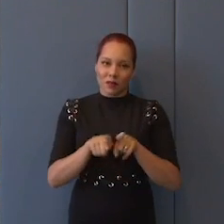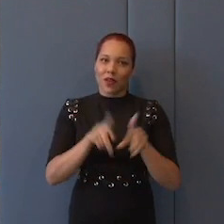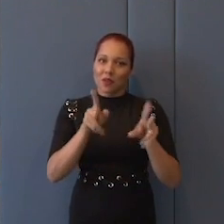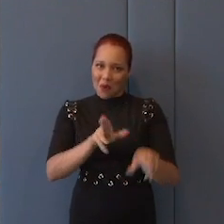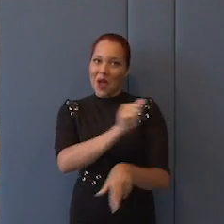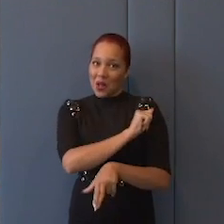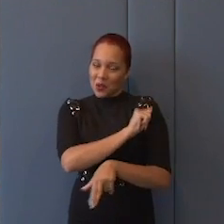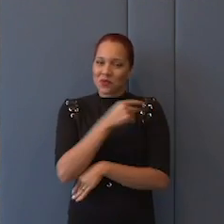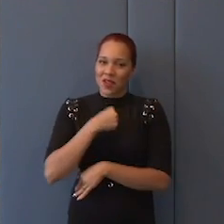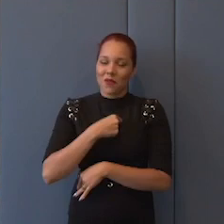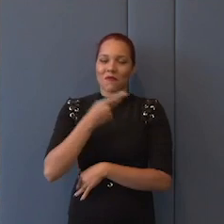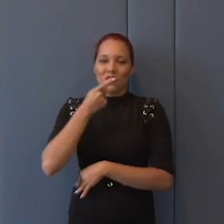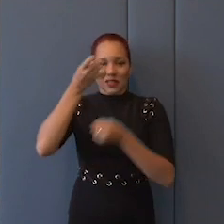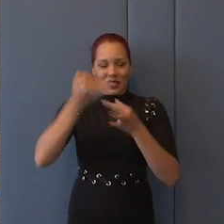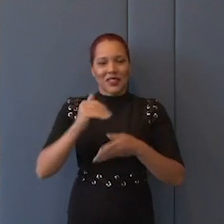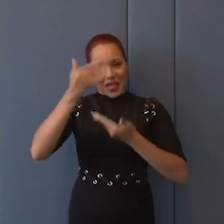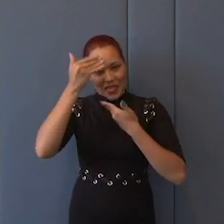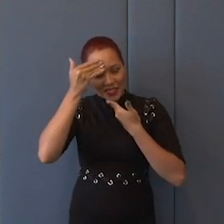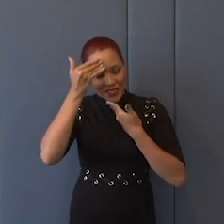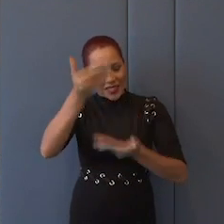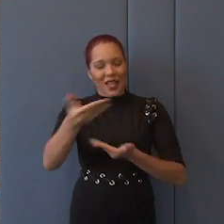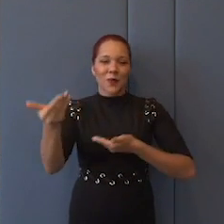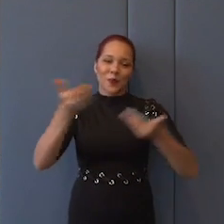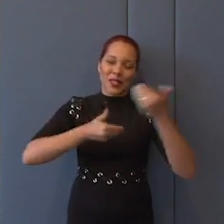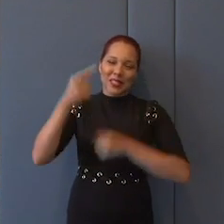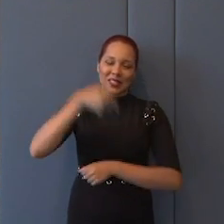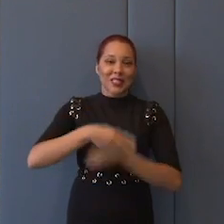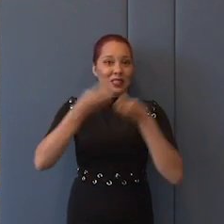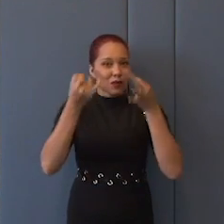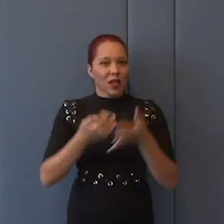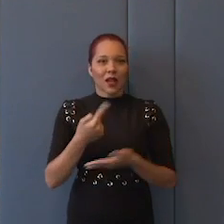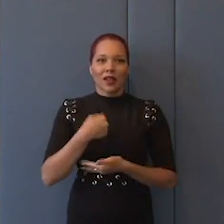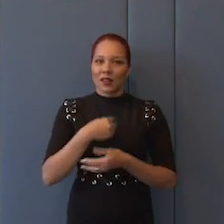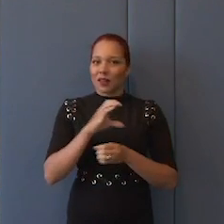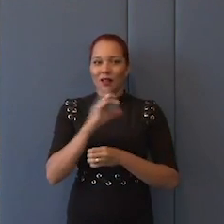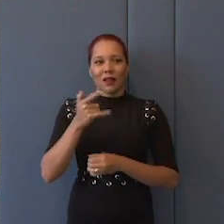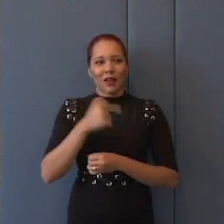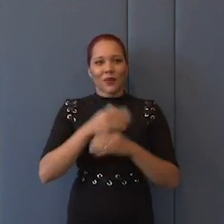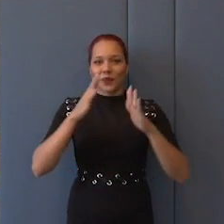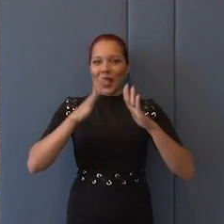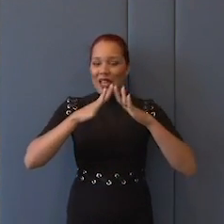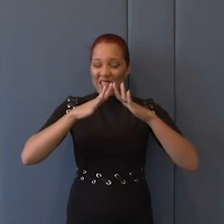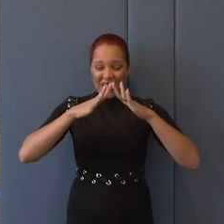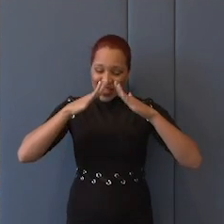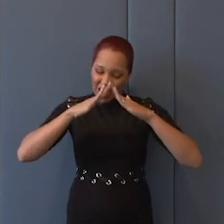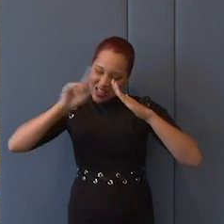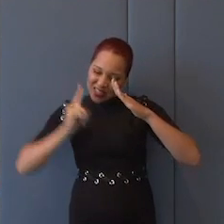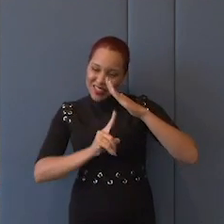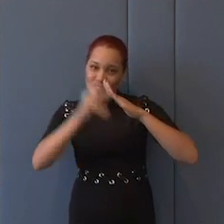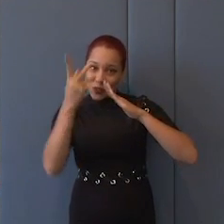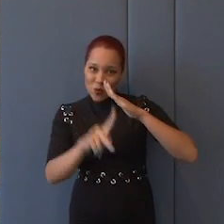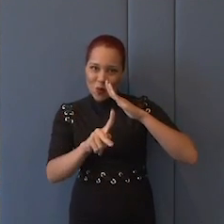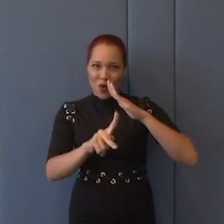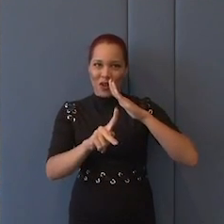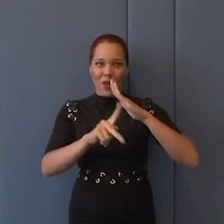repito, eu queria agradecer muito a sua presença e dizer que, obviamente, a casa toda é do senhor, mas essa daqui